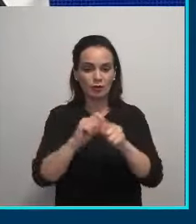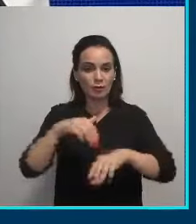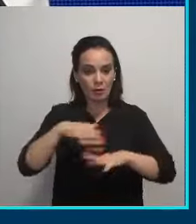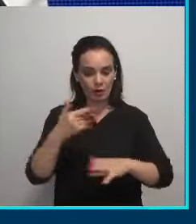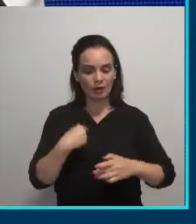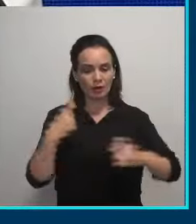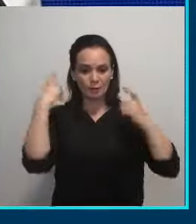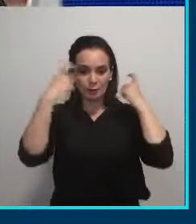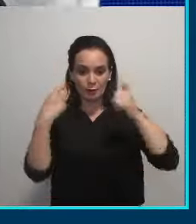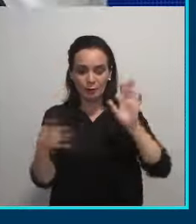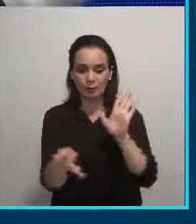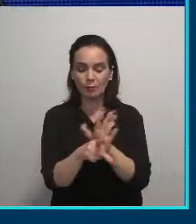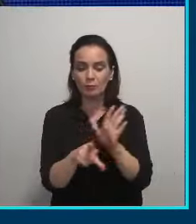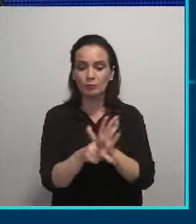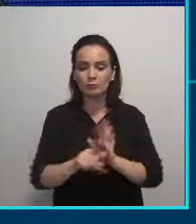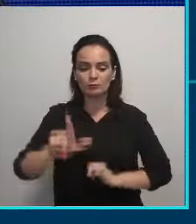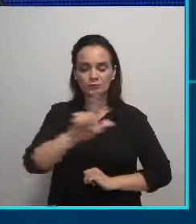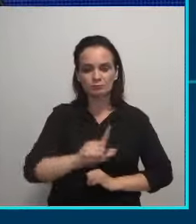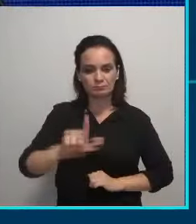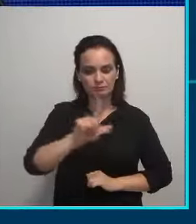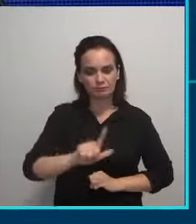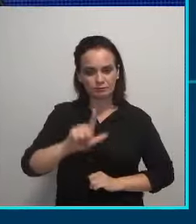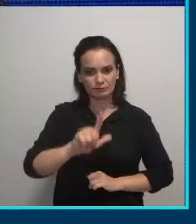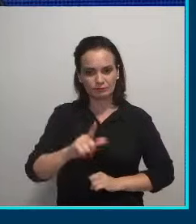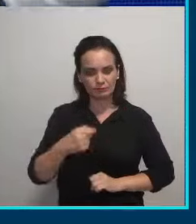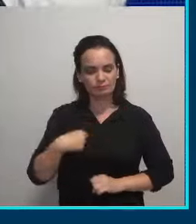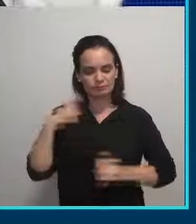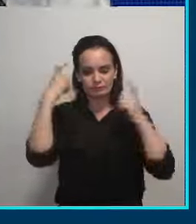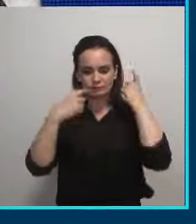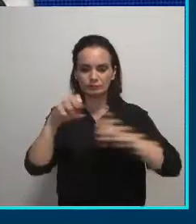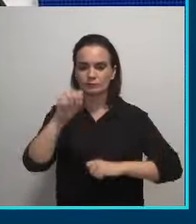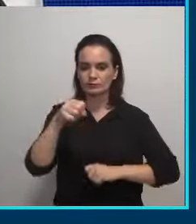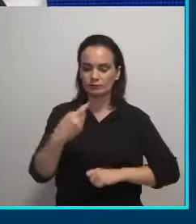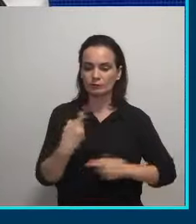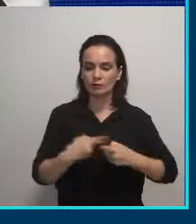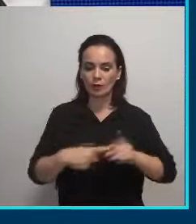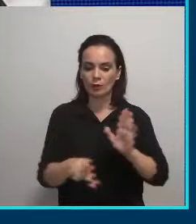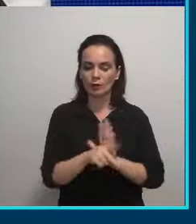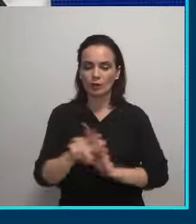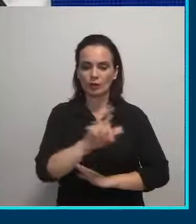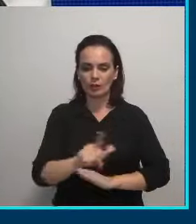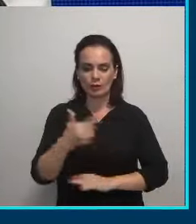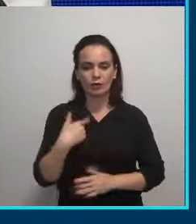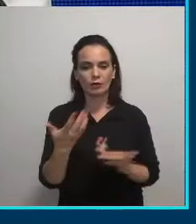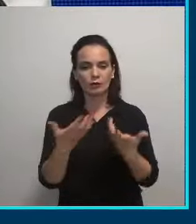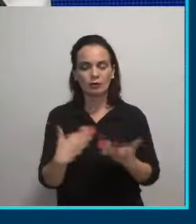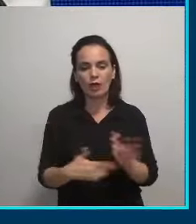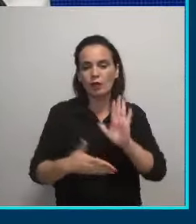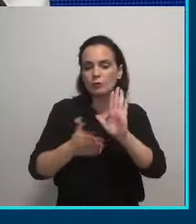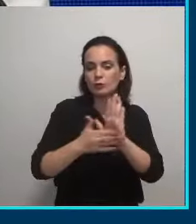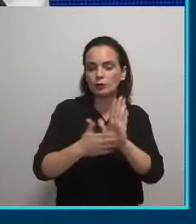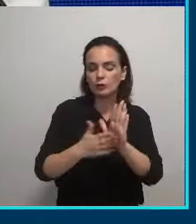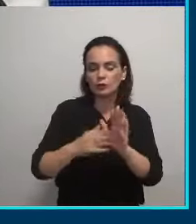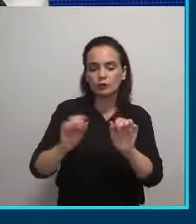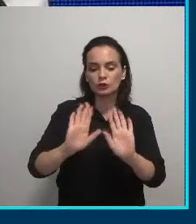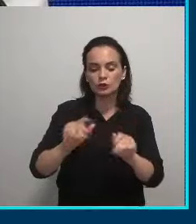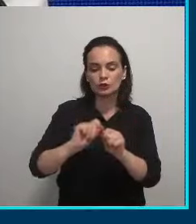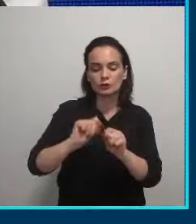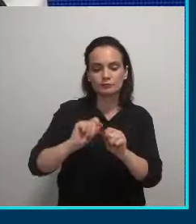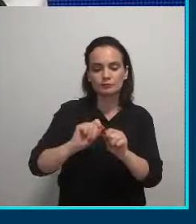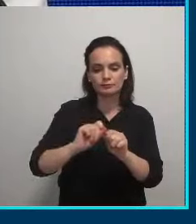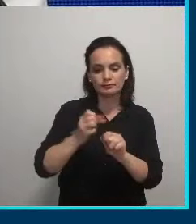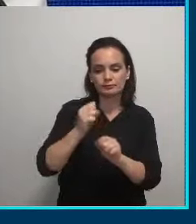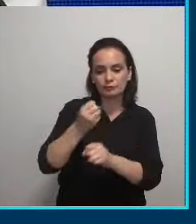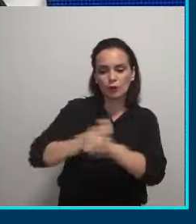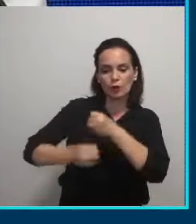Me preocupo, porque eu sou londrinense. E eu gostaria muito que as propostas que são colocadas aqui, que tiveram oito anos para fazer e não fizeram, já estivesse